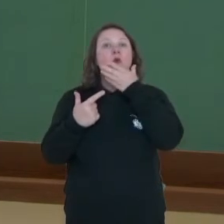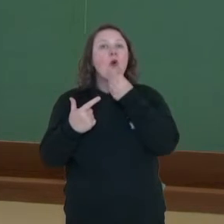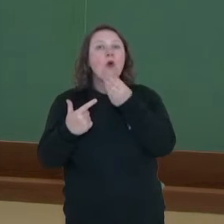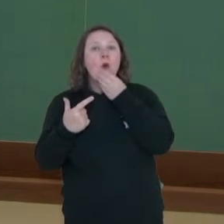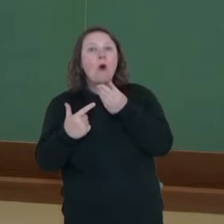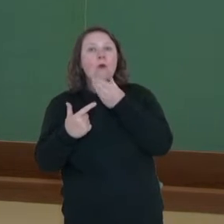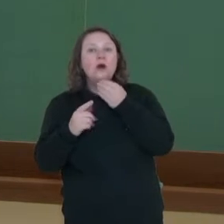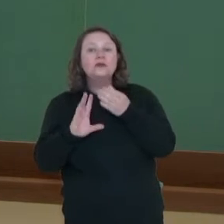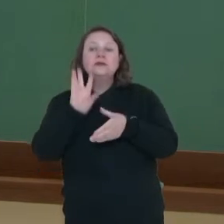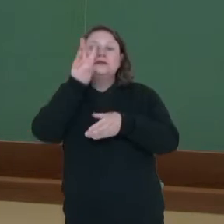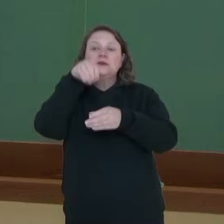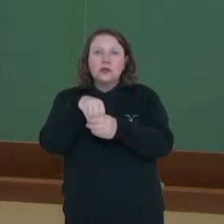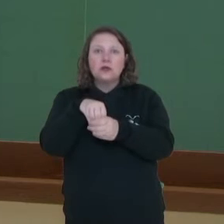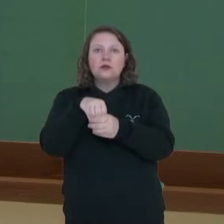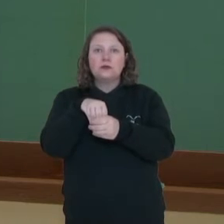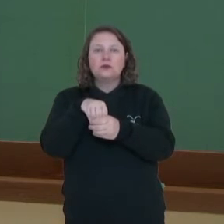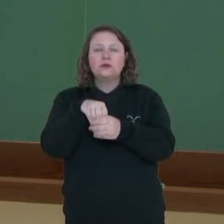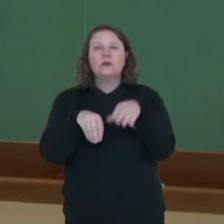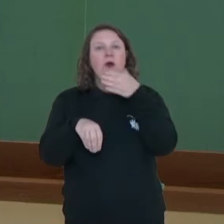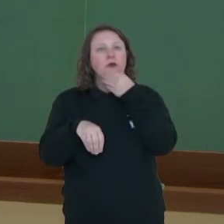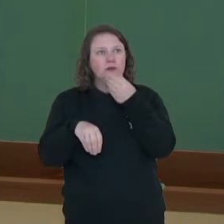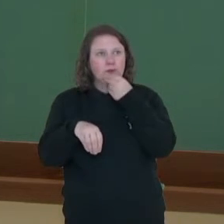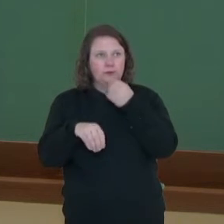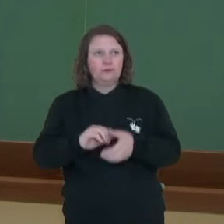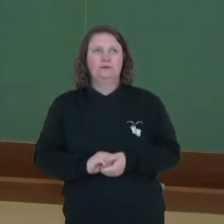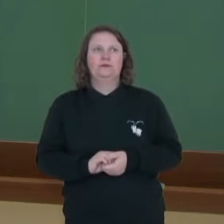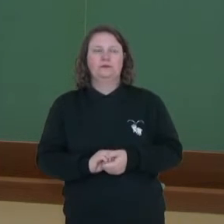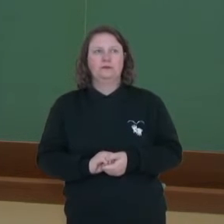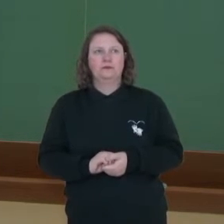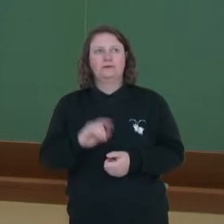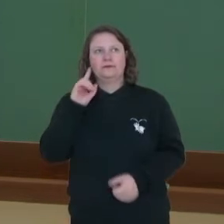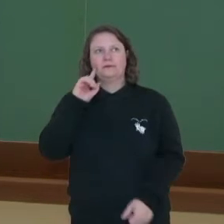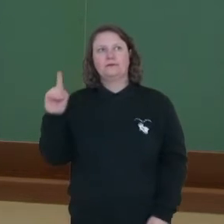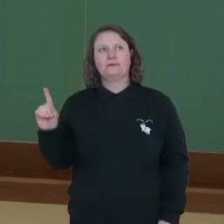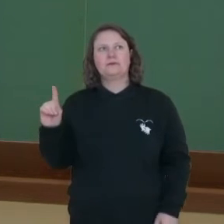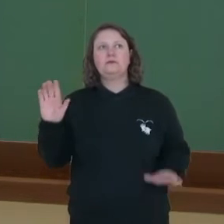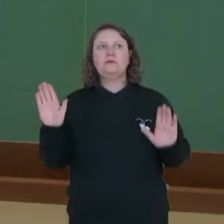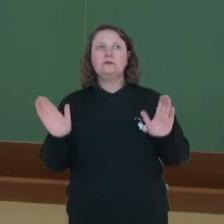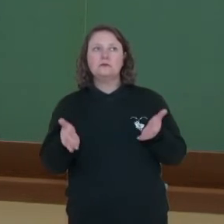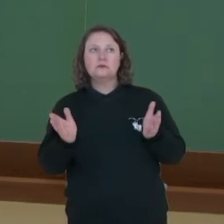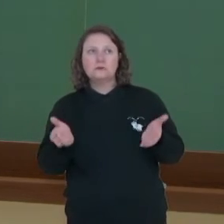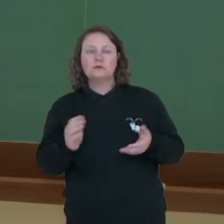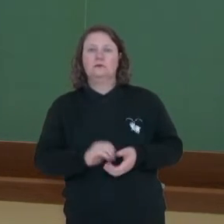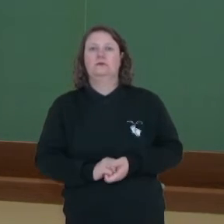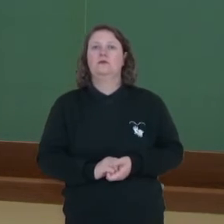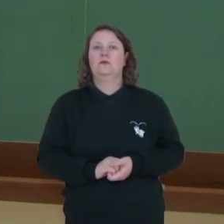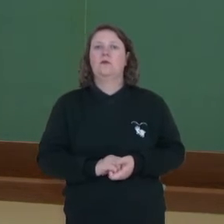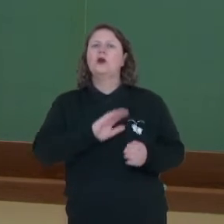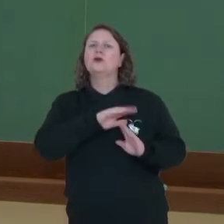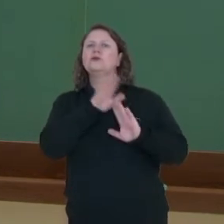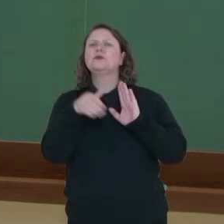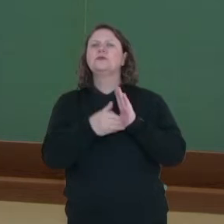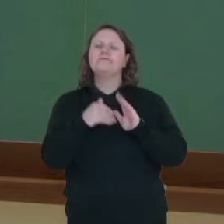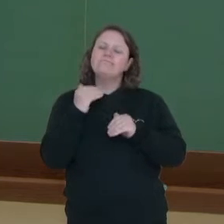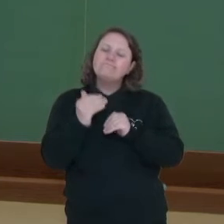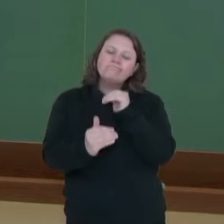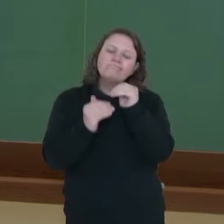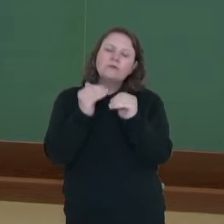dentro do corpo o gameta masculino. Então, ocorre dentro do corpo do animal. Todo o processo